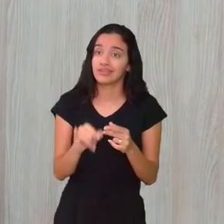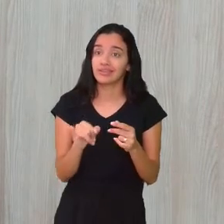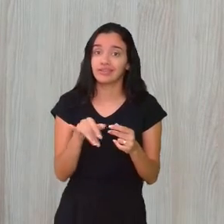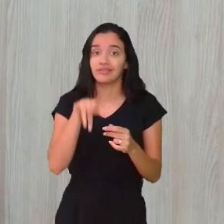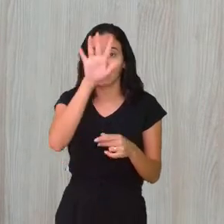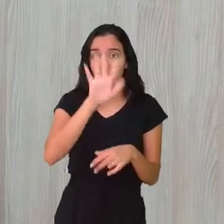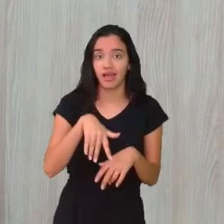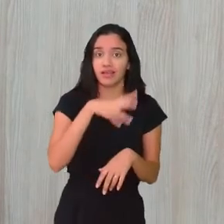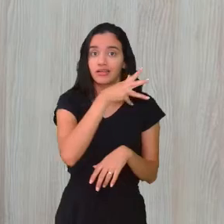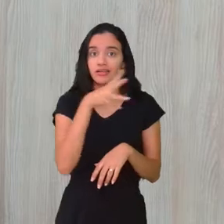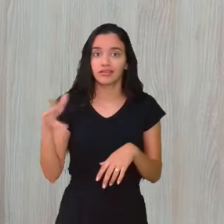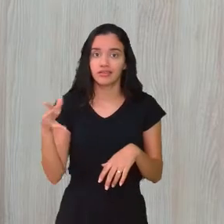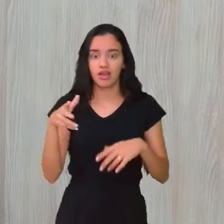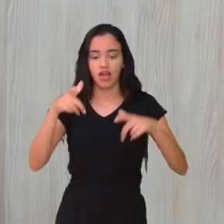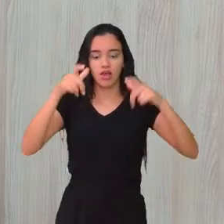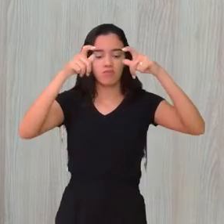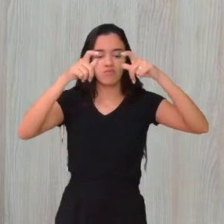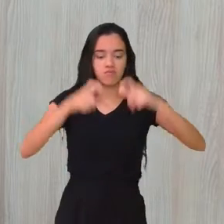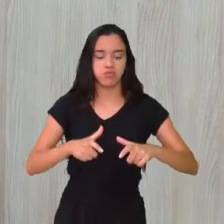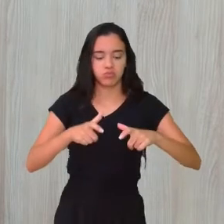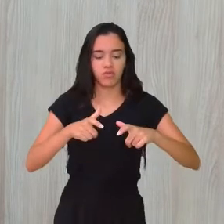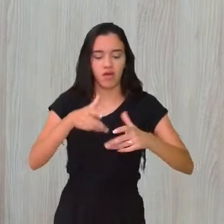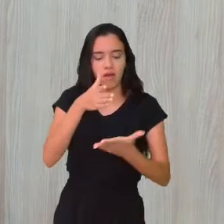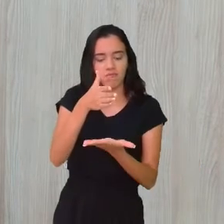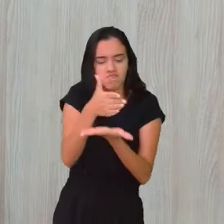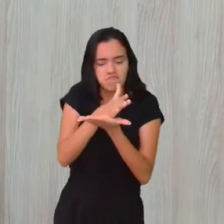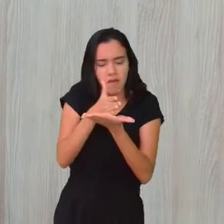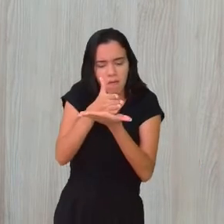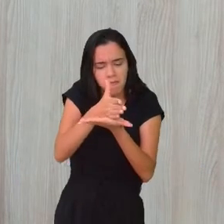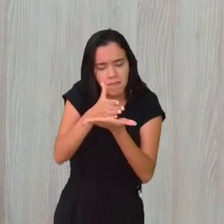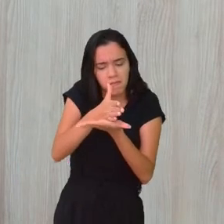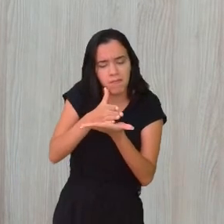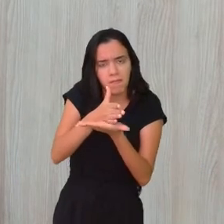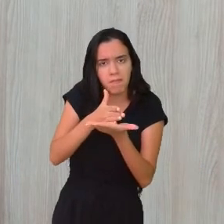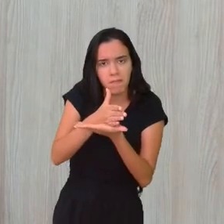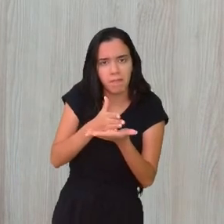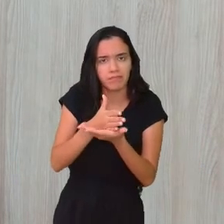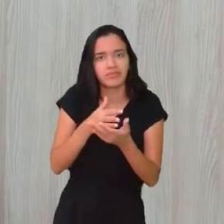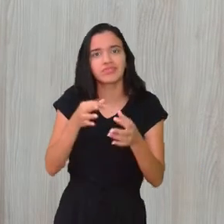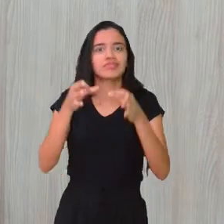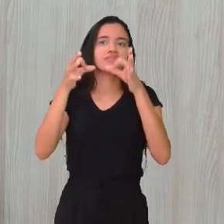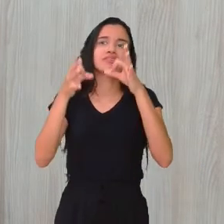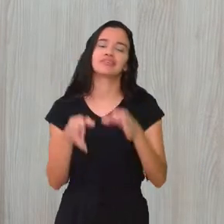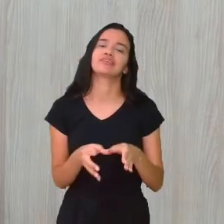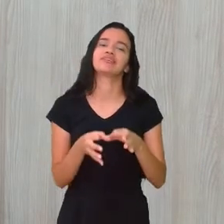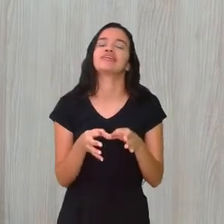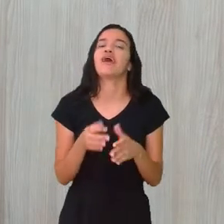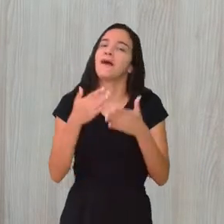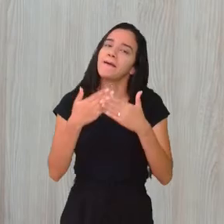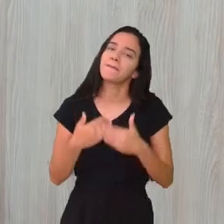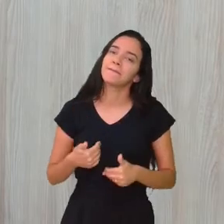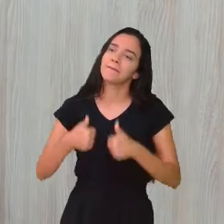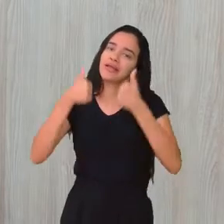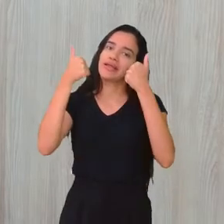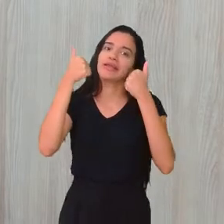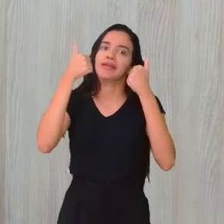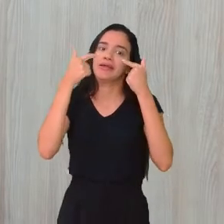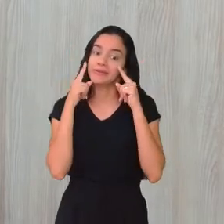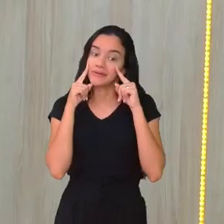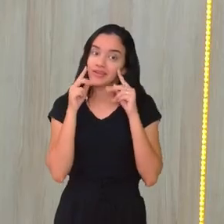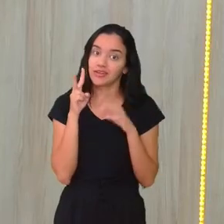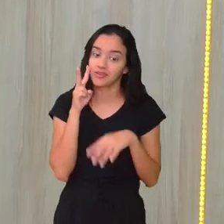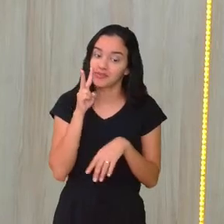dessa aí, para colocar o lanche e dizer assim, agora a gente vai dividir, ele sairia certinho, não é não, professora? Pô! Bem melhor do que no olhômetro,